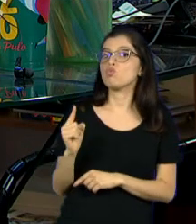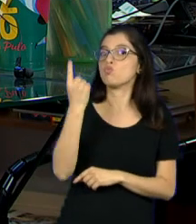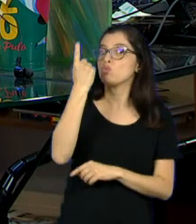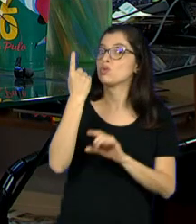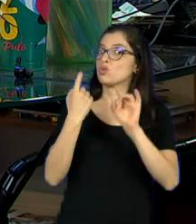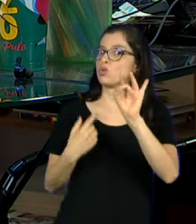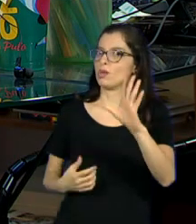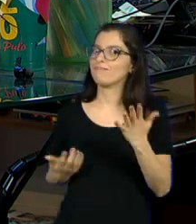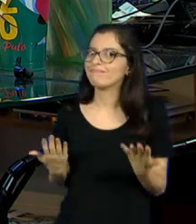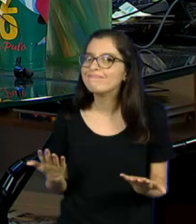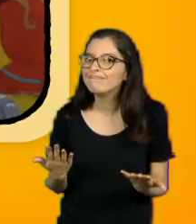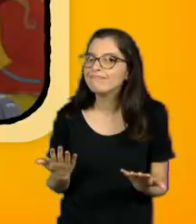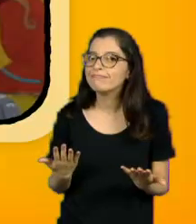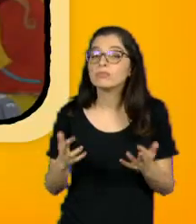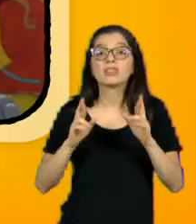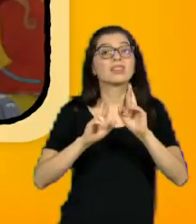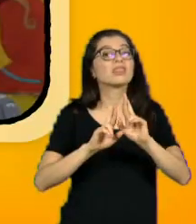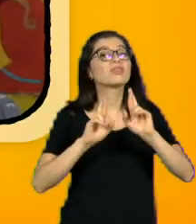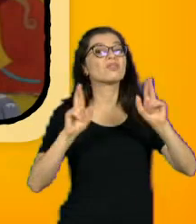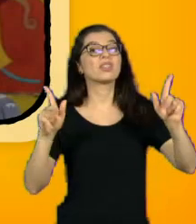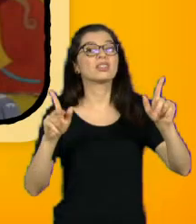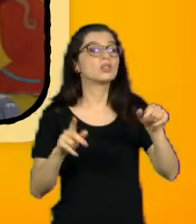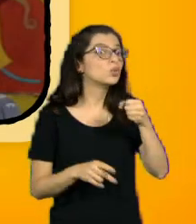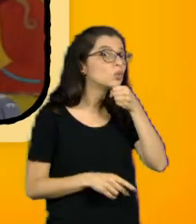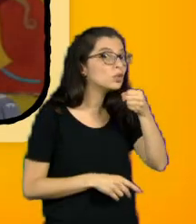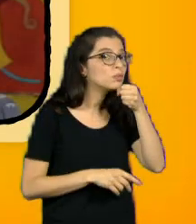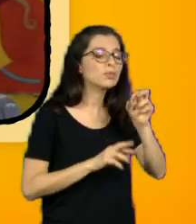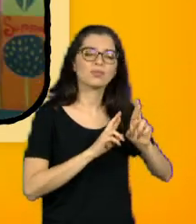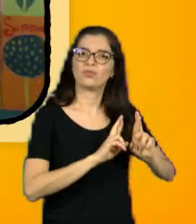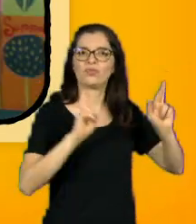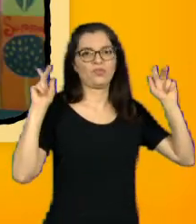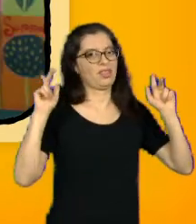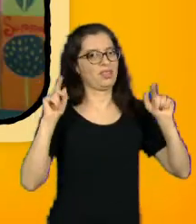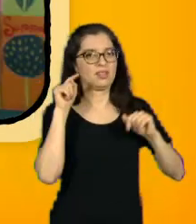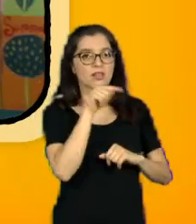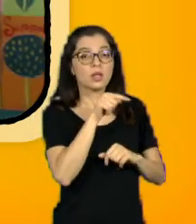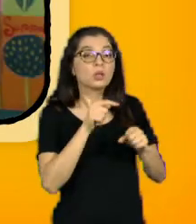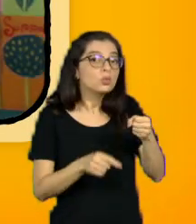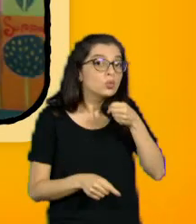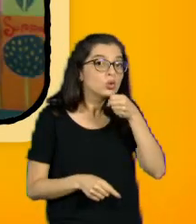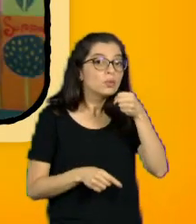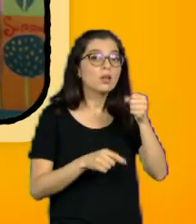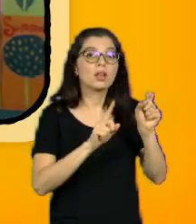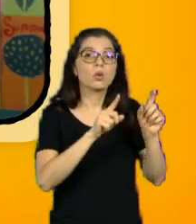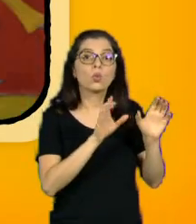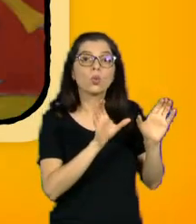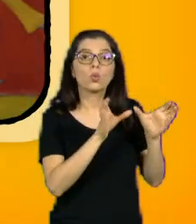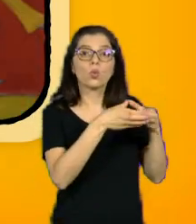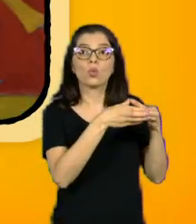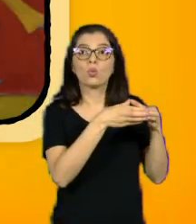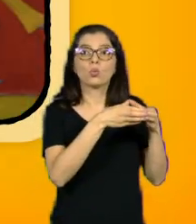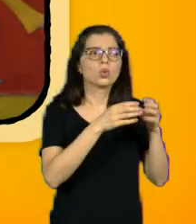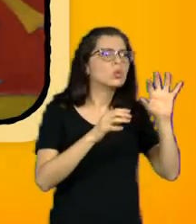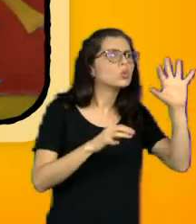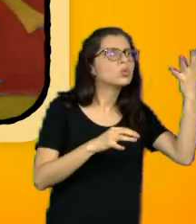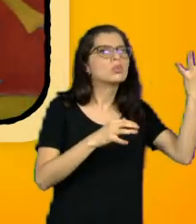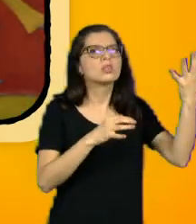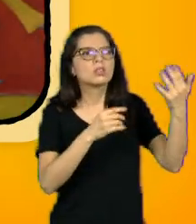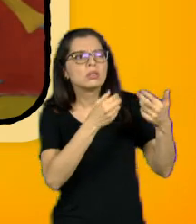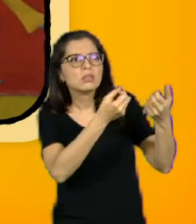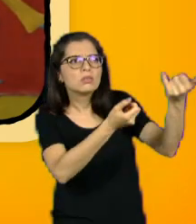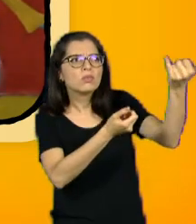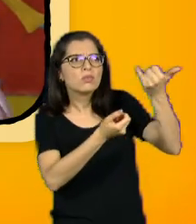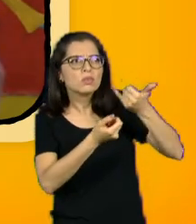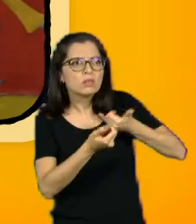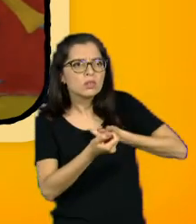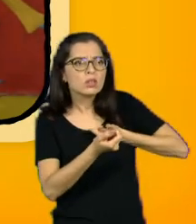um indivíduo. Totalmente diferente é o método jornalístico de trabalho. Quando a notícia chega na redação, um repórter que vai apurar,